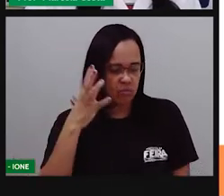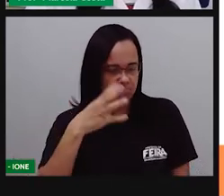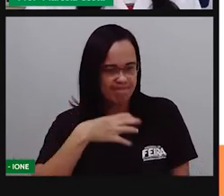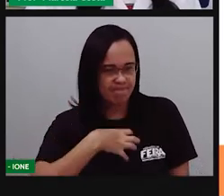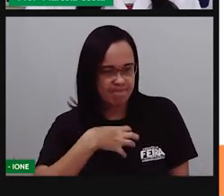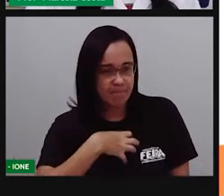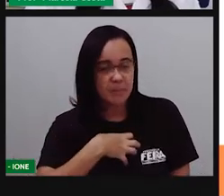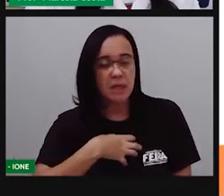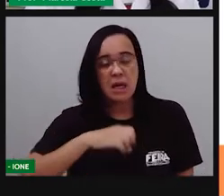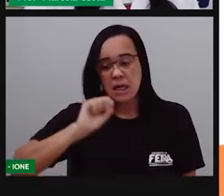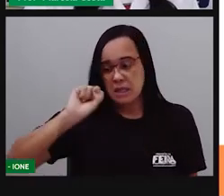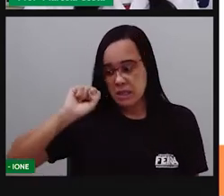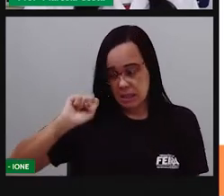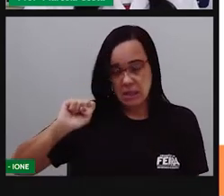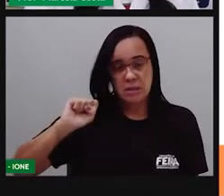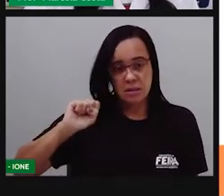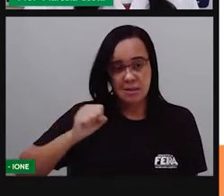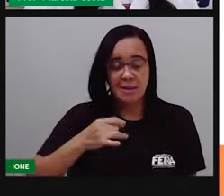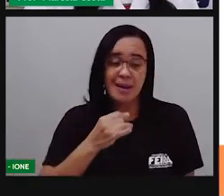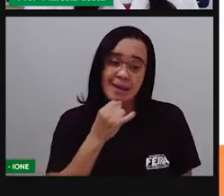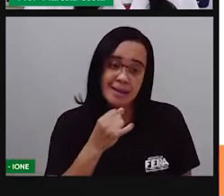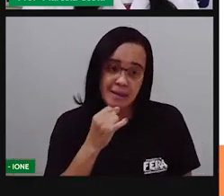palavra saco...